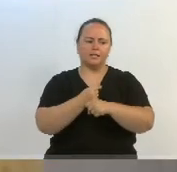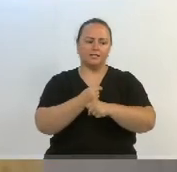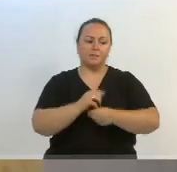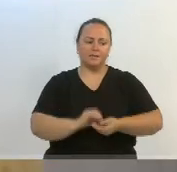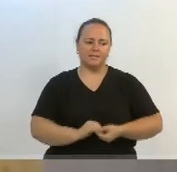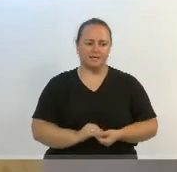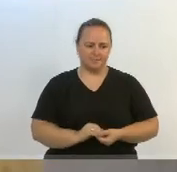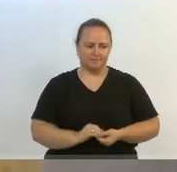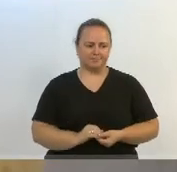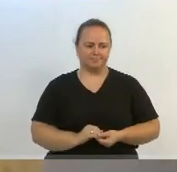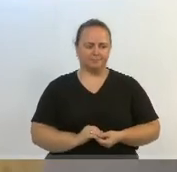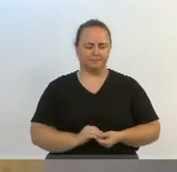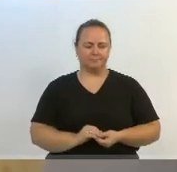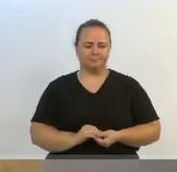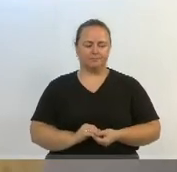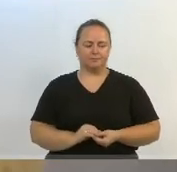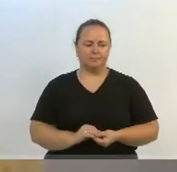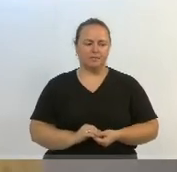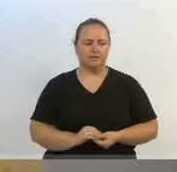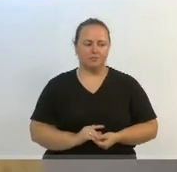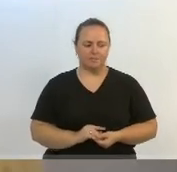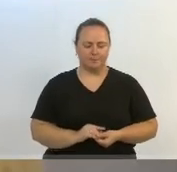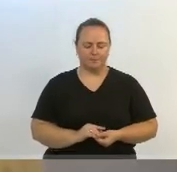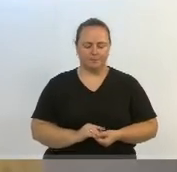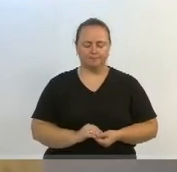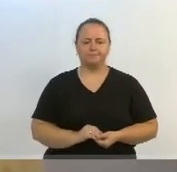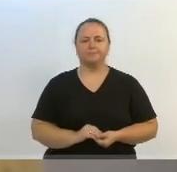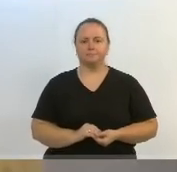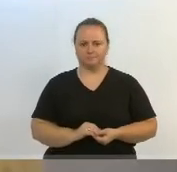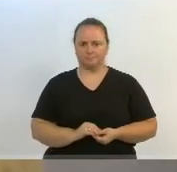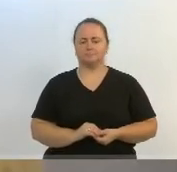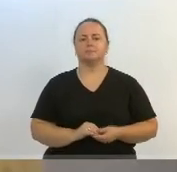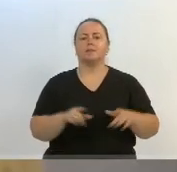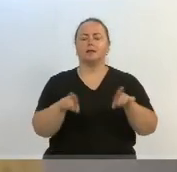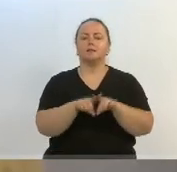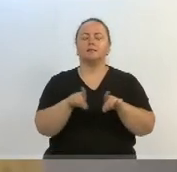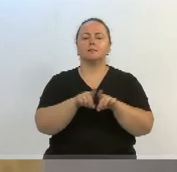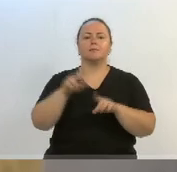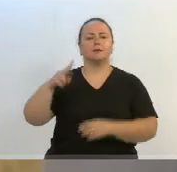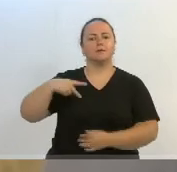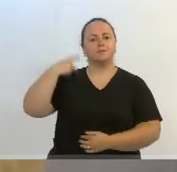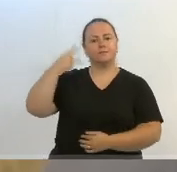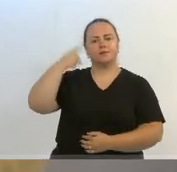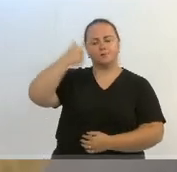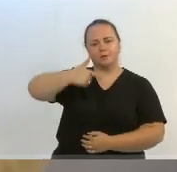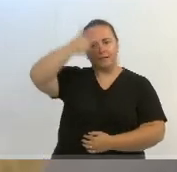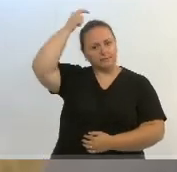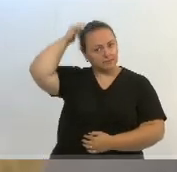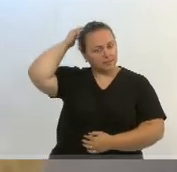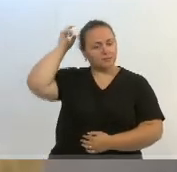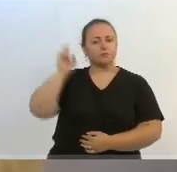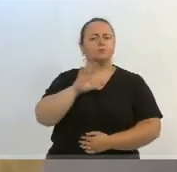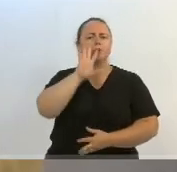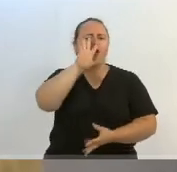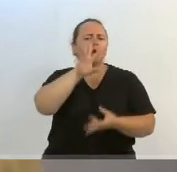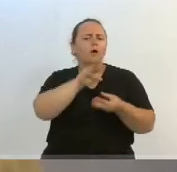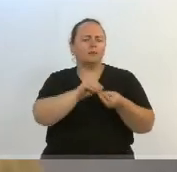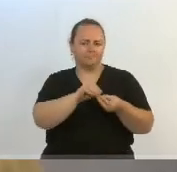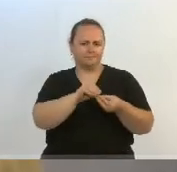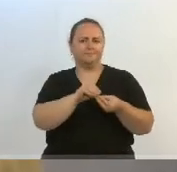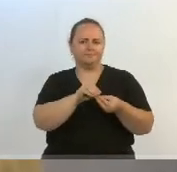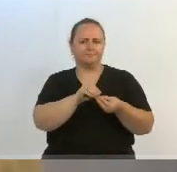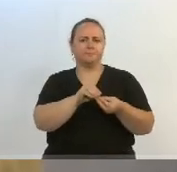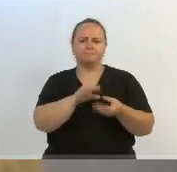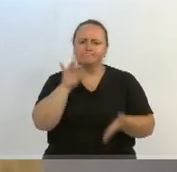Rosa. Também incluo seu pronunciamento, a sua fala no meu pronunciamento, assim como também a do vereador Adriano. E só para concluir, nós